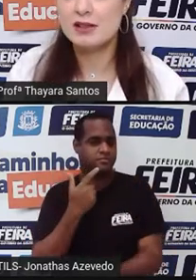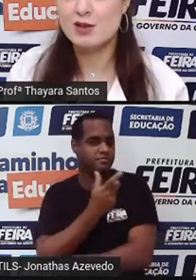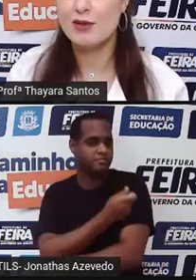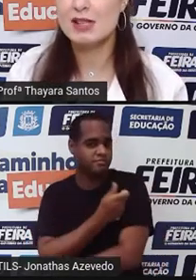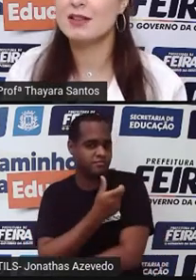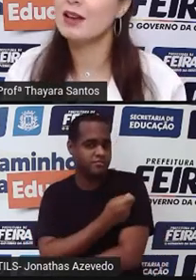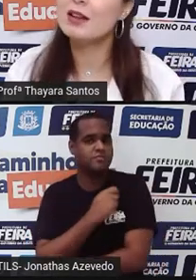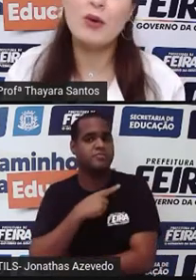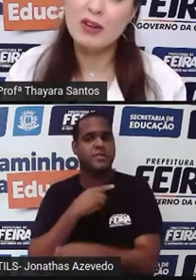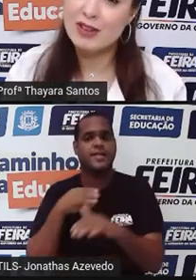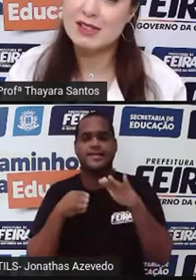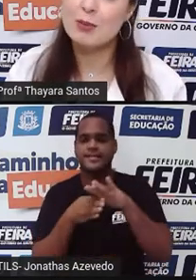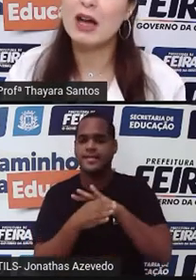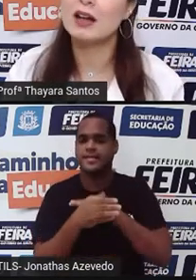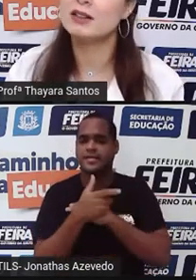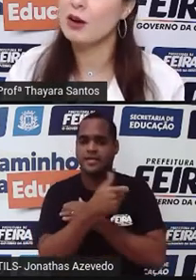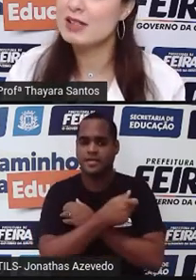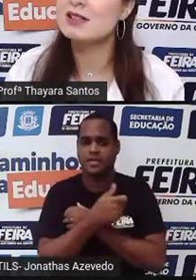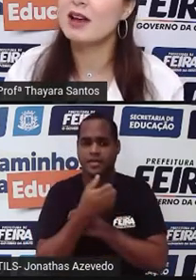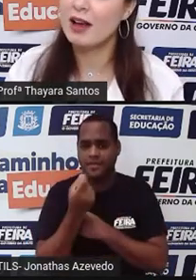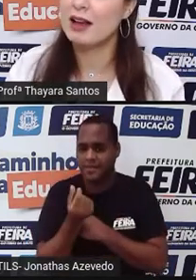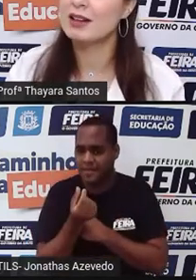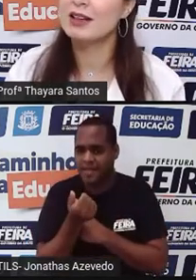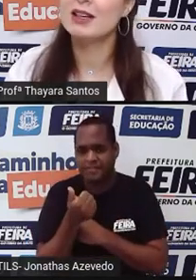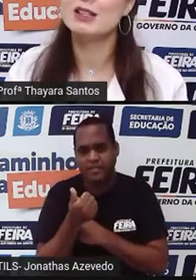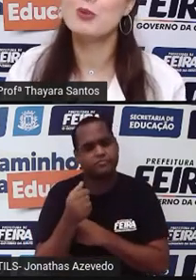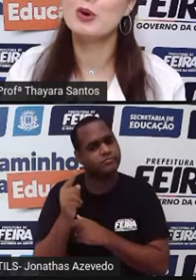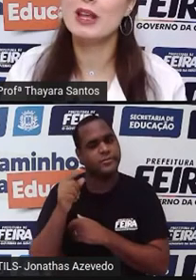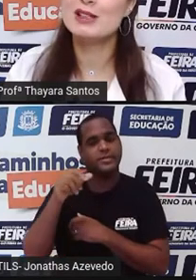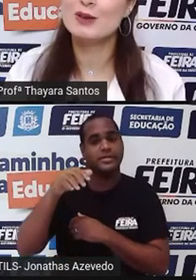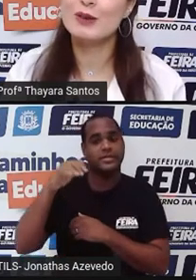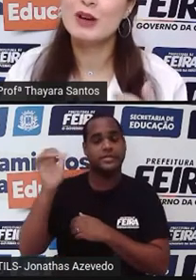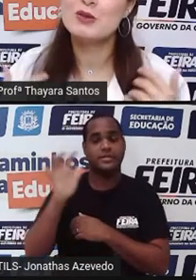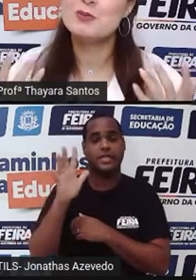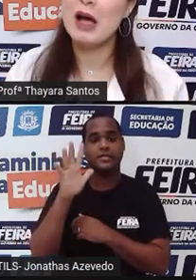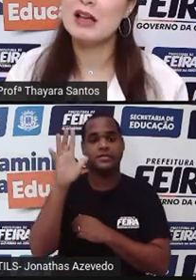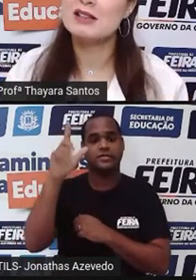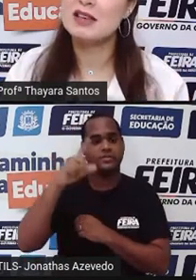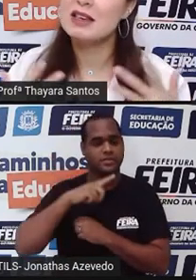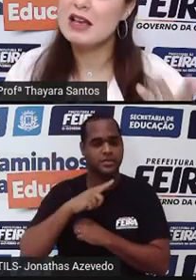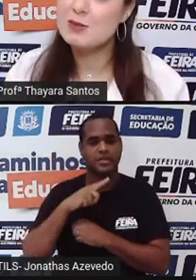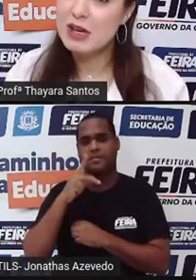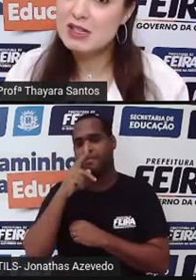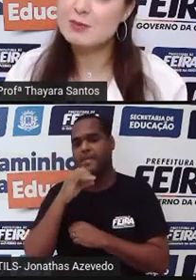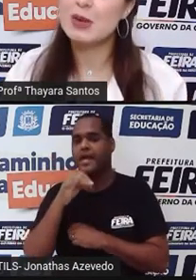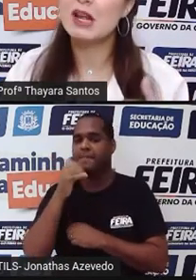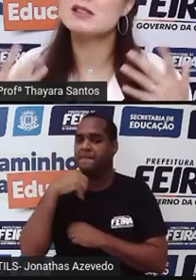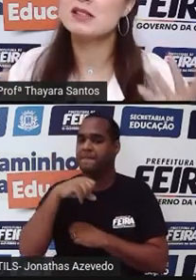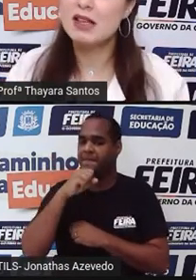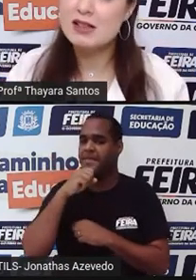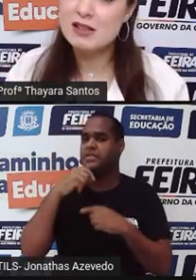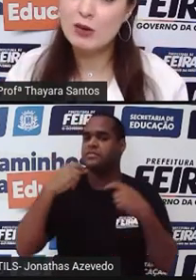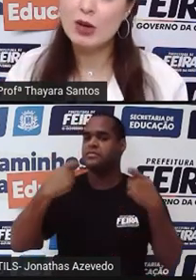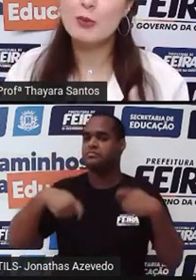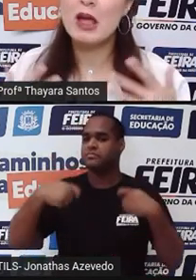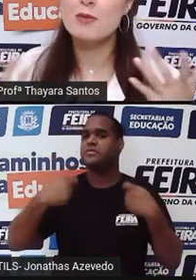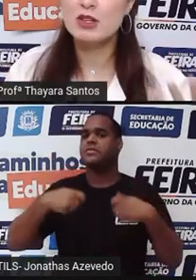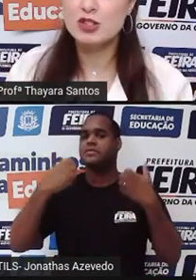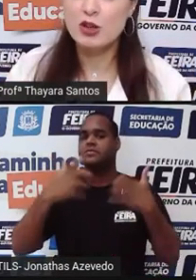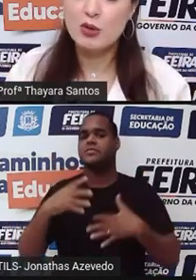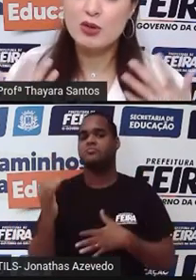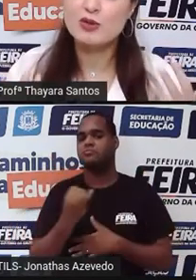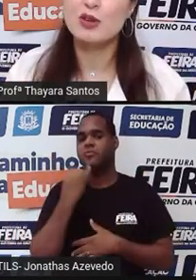para ter acesso à vacina. E não é uma vacina barata, é uma vacina cara. Então, por isso, os pais e as mães precisam